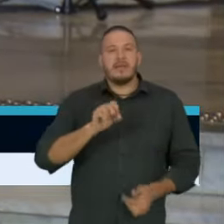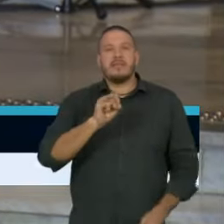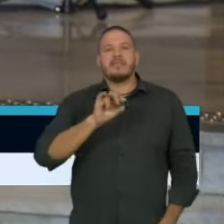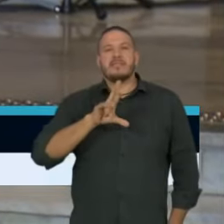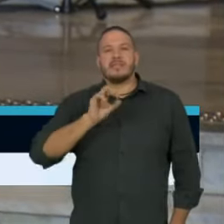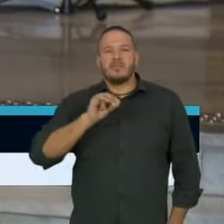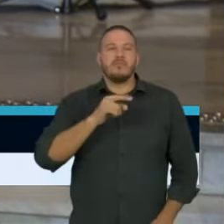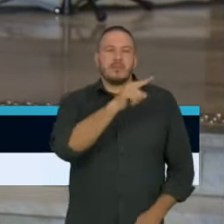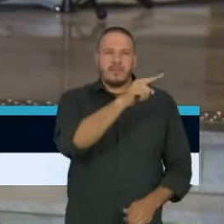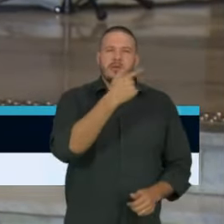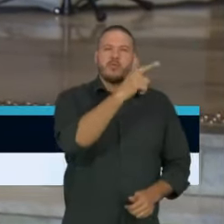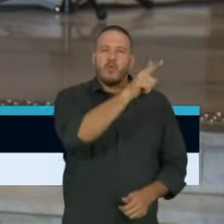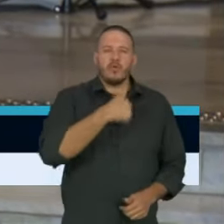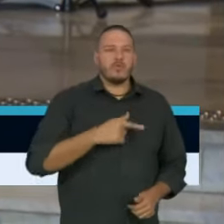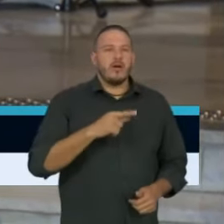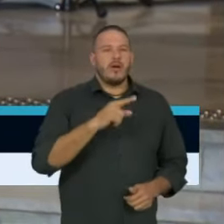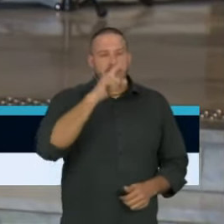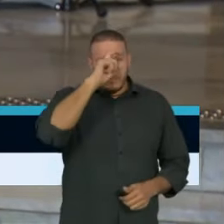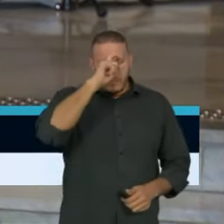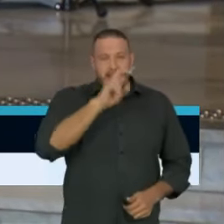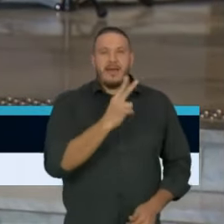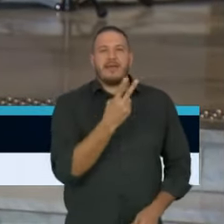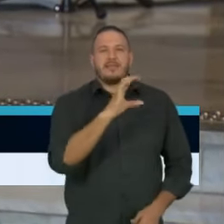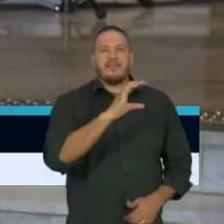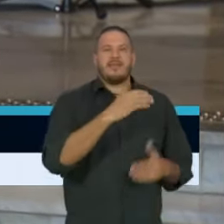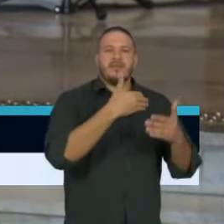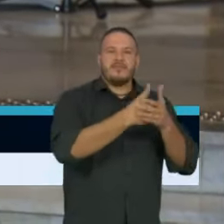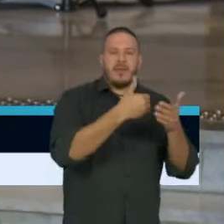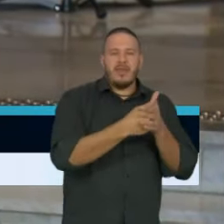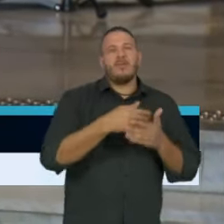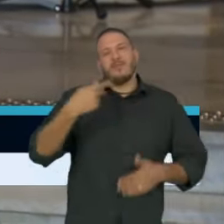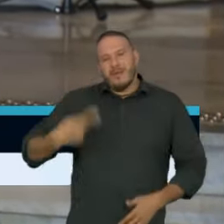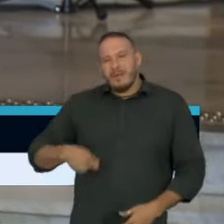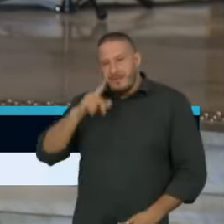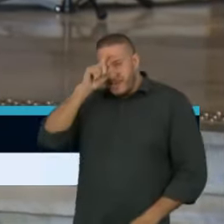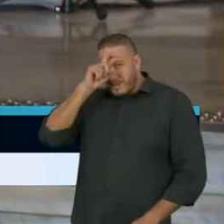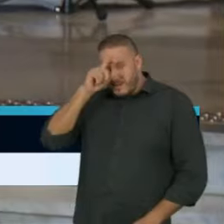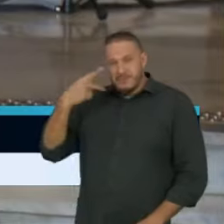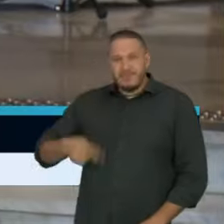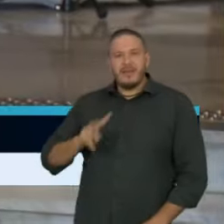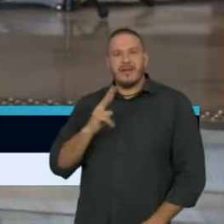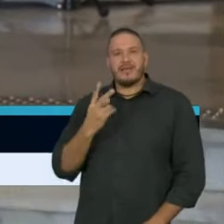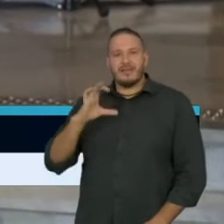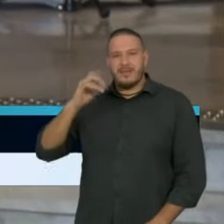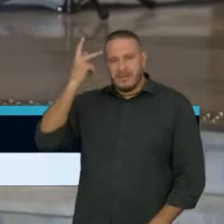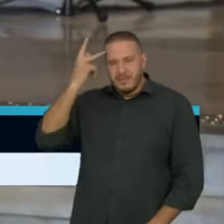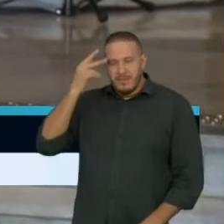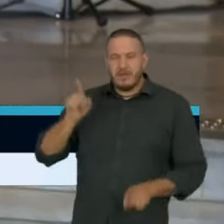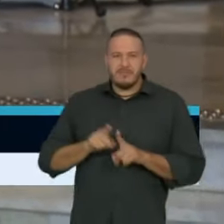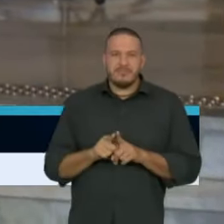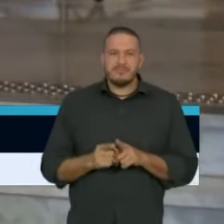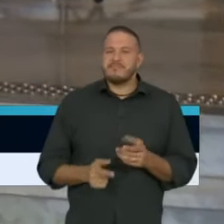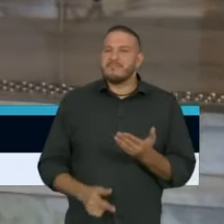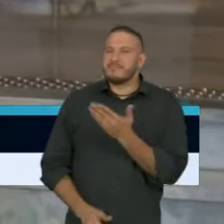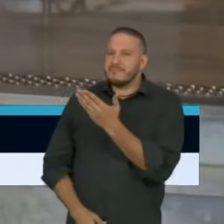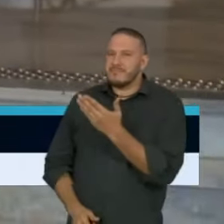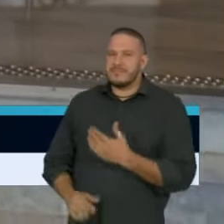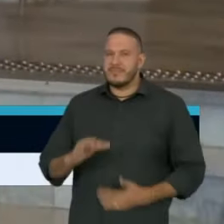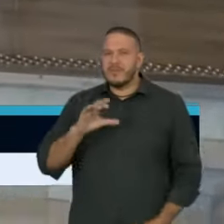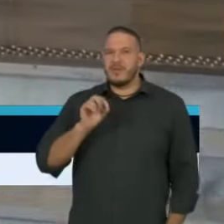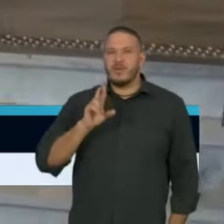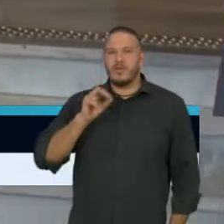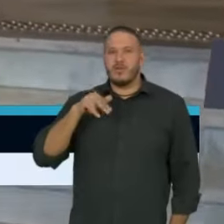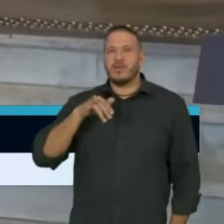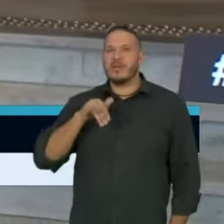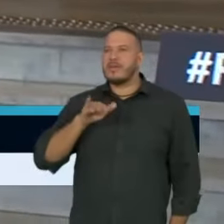de São Paulo. Com relação à cloroquina, acho que o Davi tem informações mais... Doutor Davi Ripp.